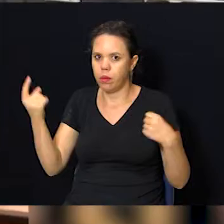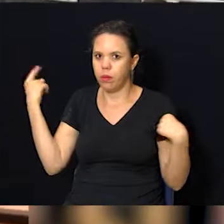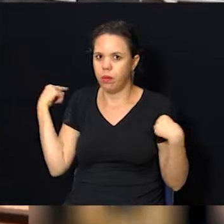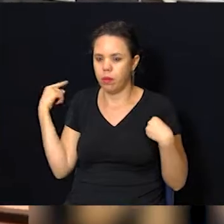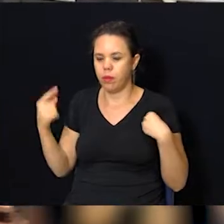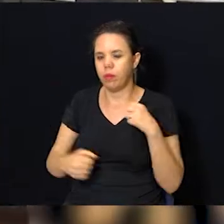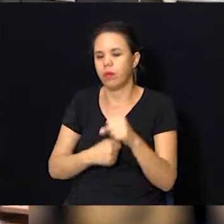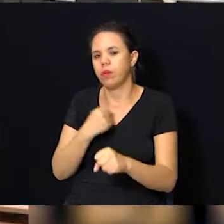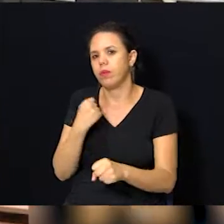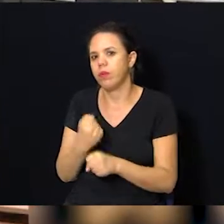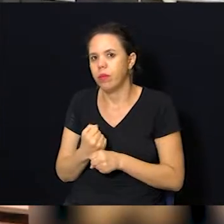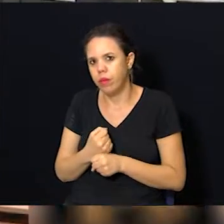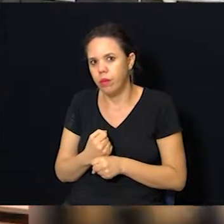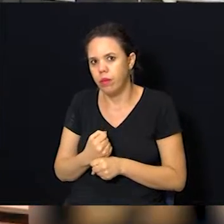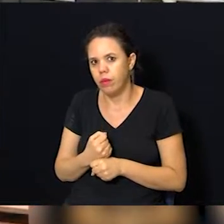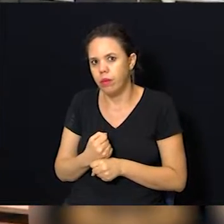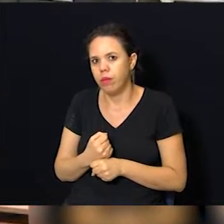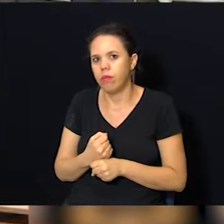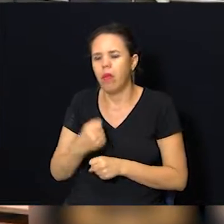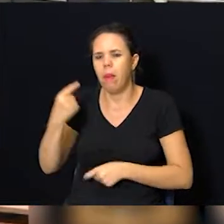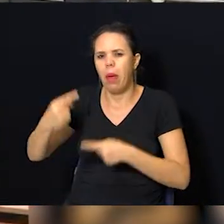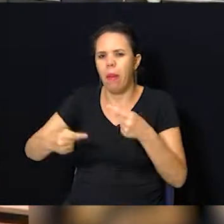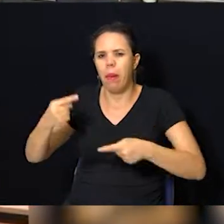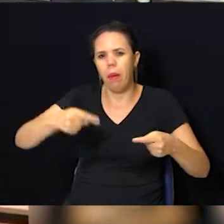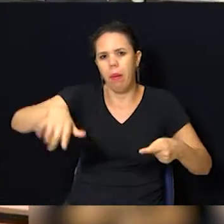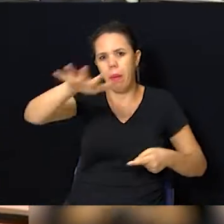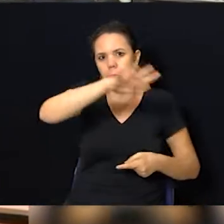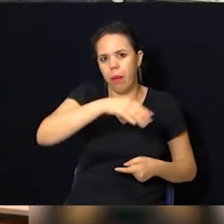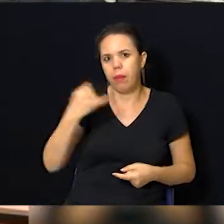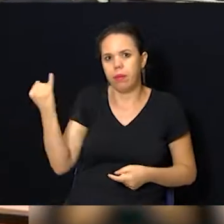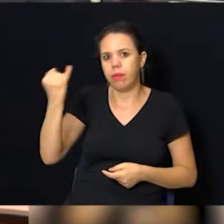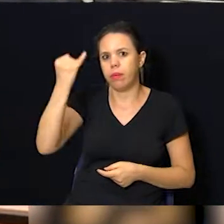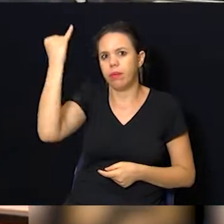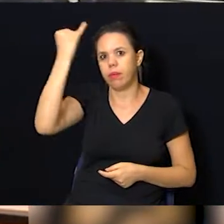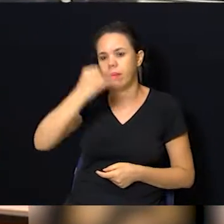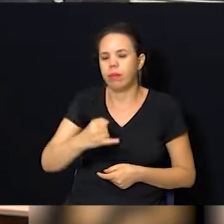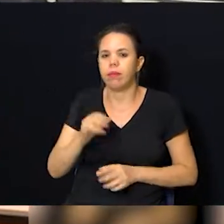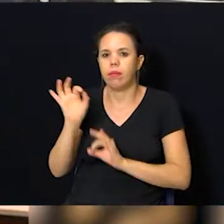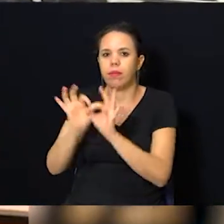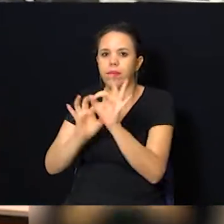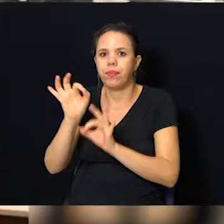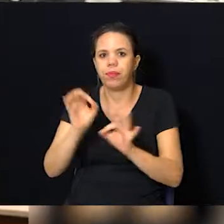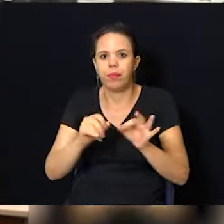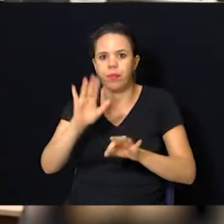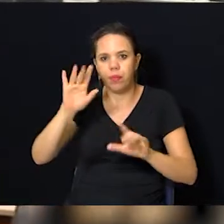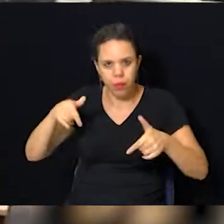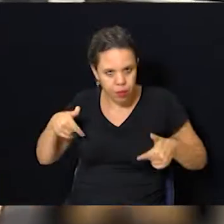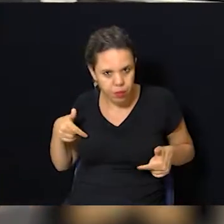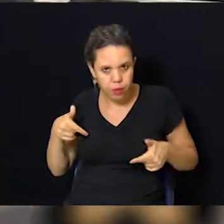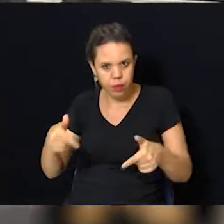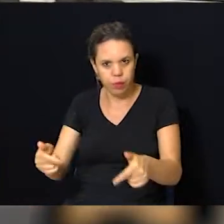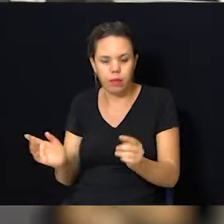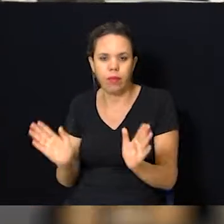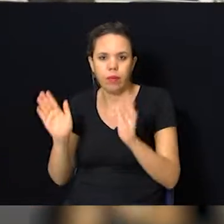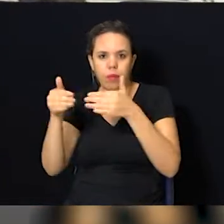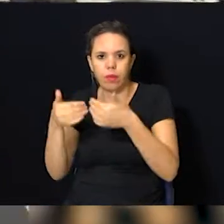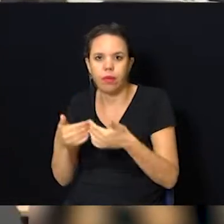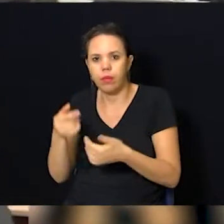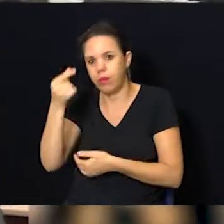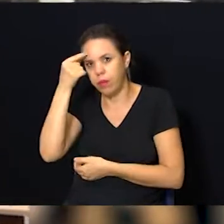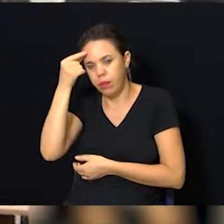durante uma sessão no ano passado, levantou discussões sobre a importância de se elaborar mais ações